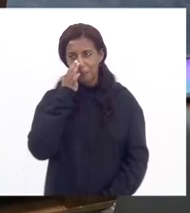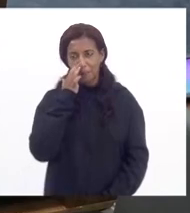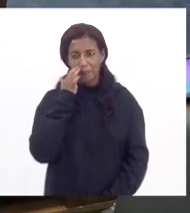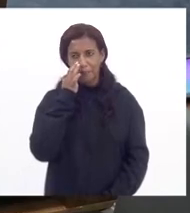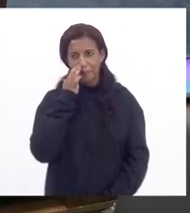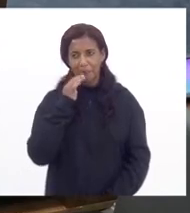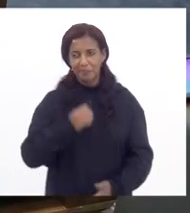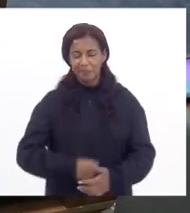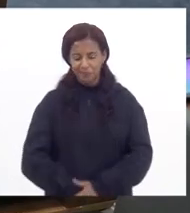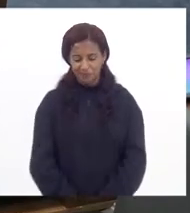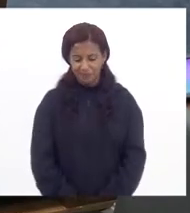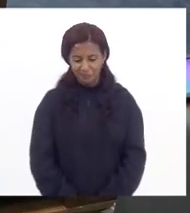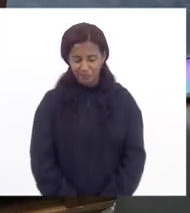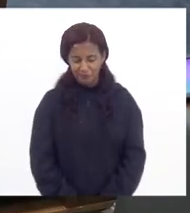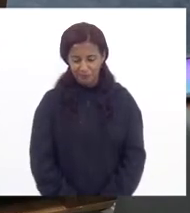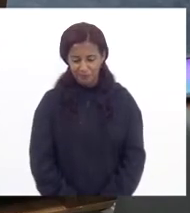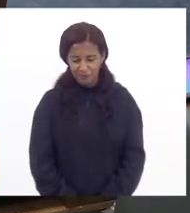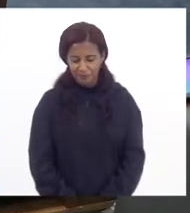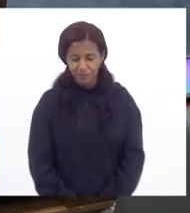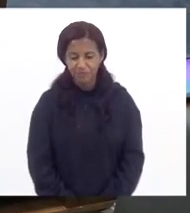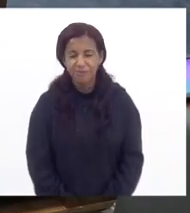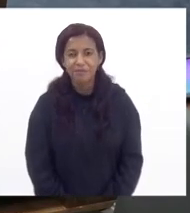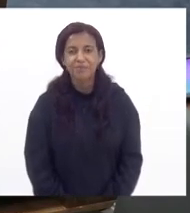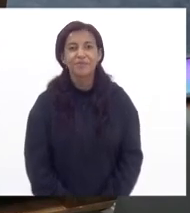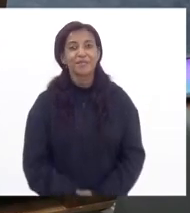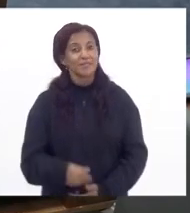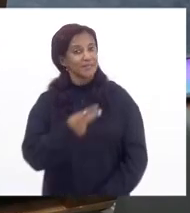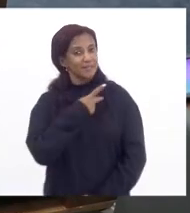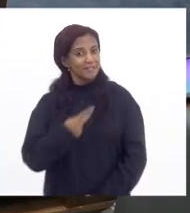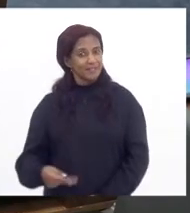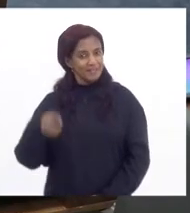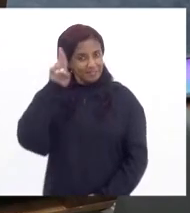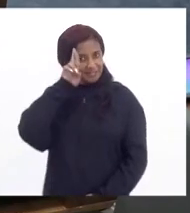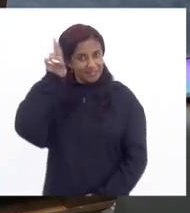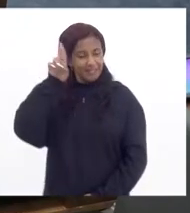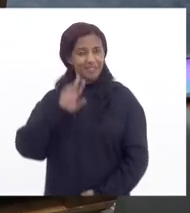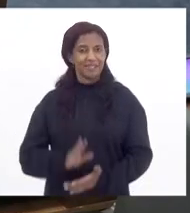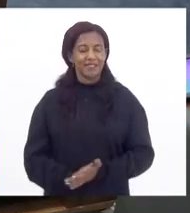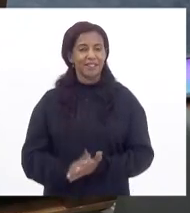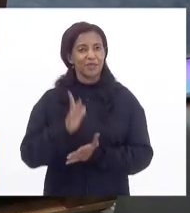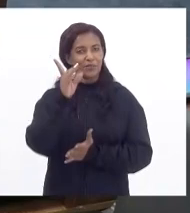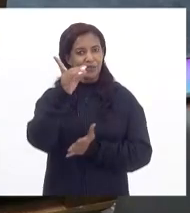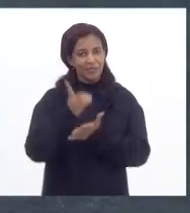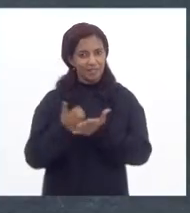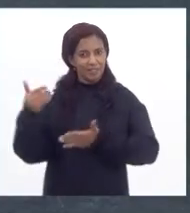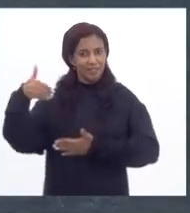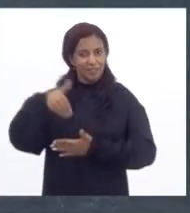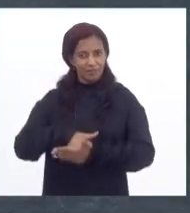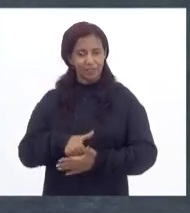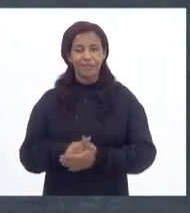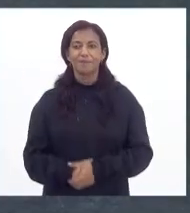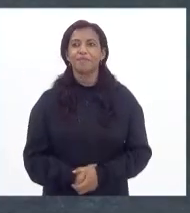Sra. Presidente, vou declarar voto sobre o PL